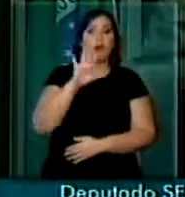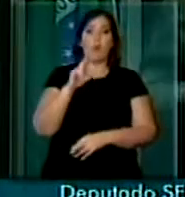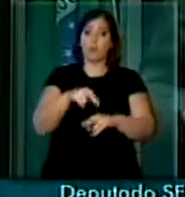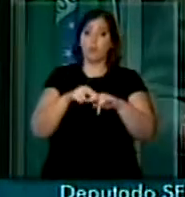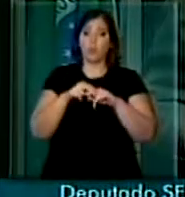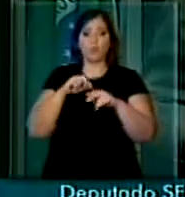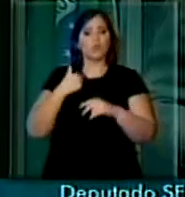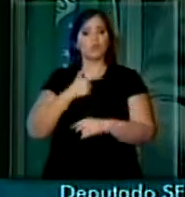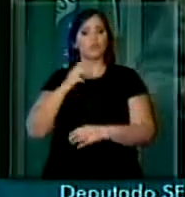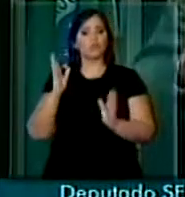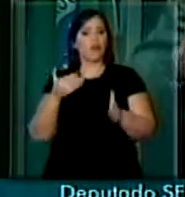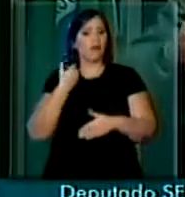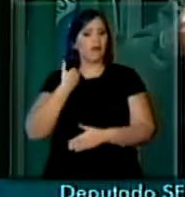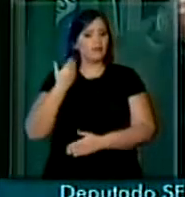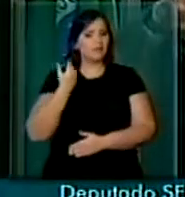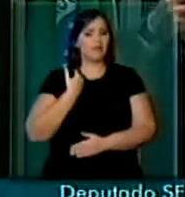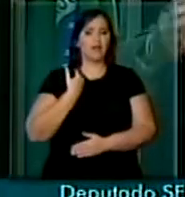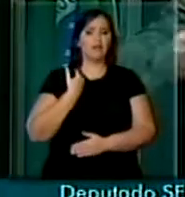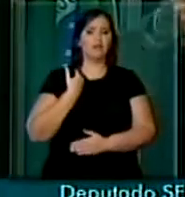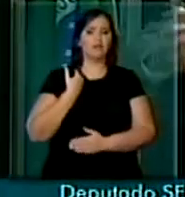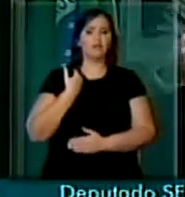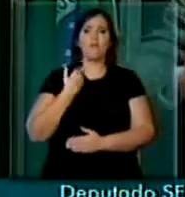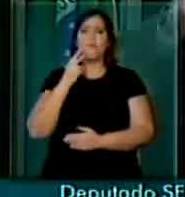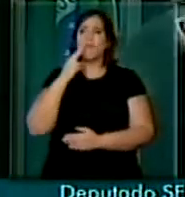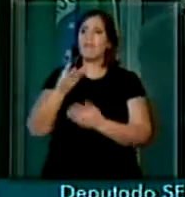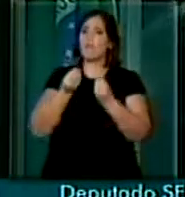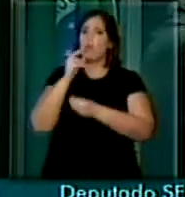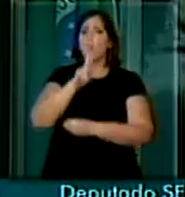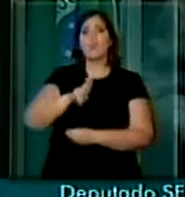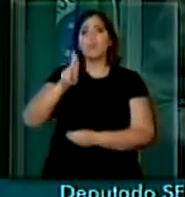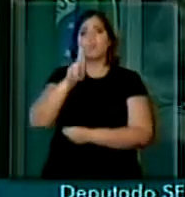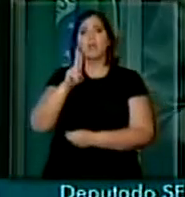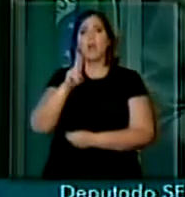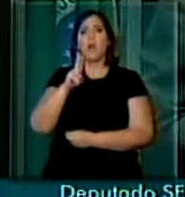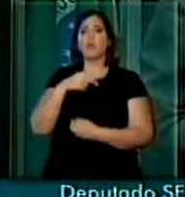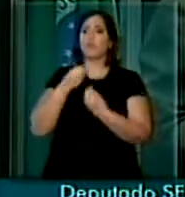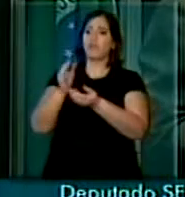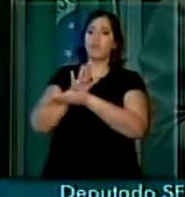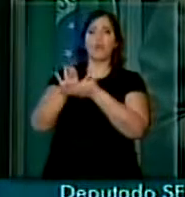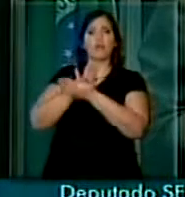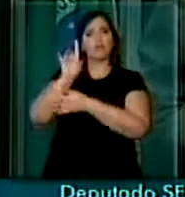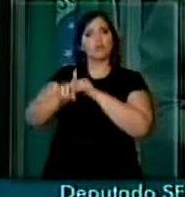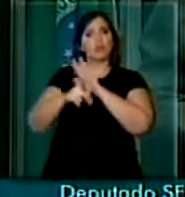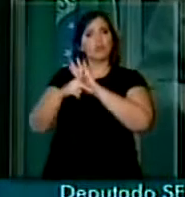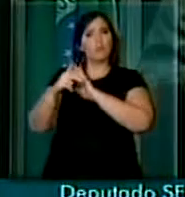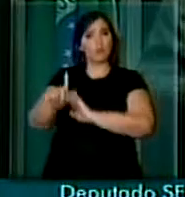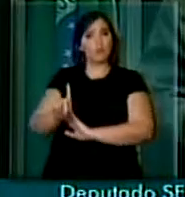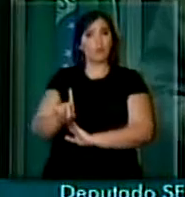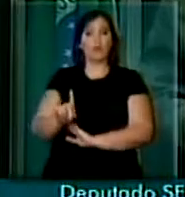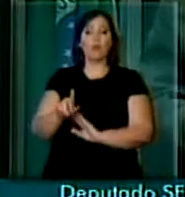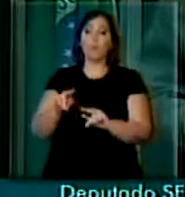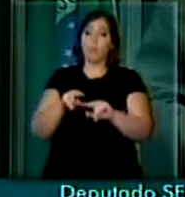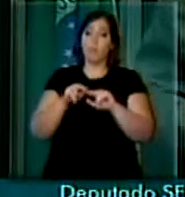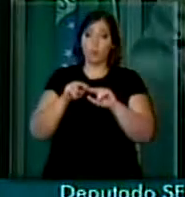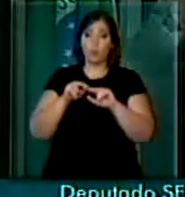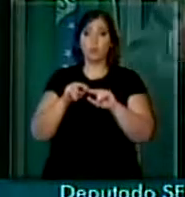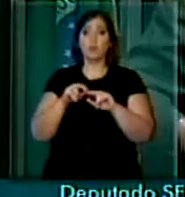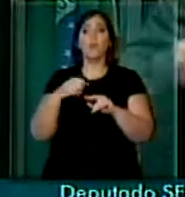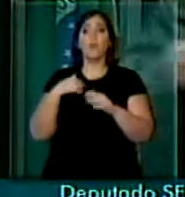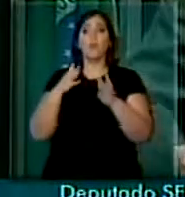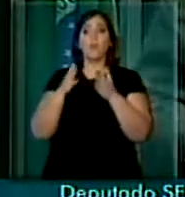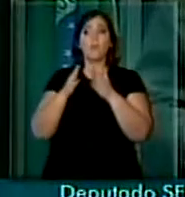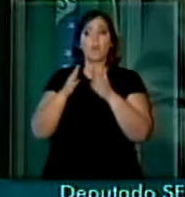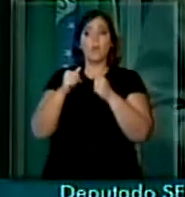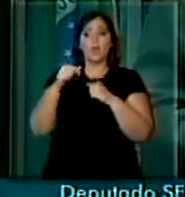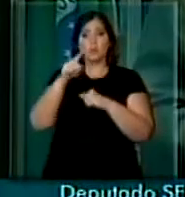nós estamos cansados de ver a União negar os direitos a esses servidores. Nesse sentido, então, eu peço o